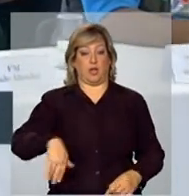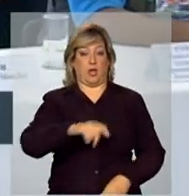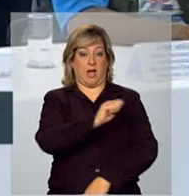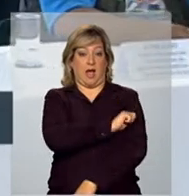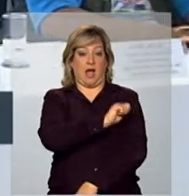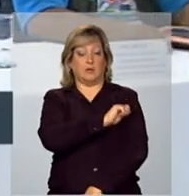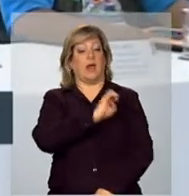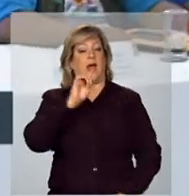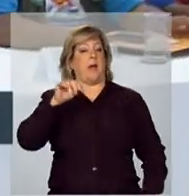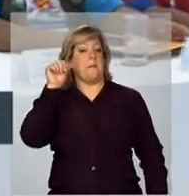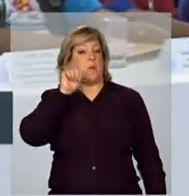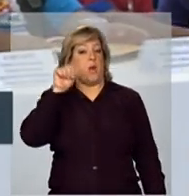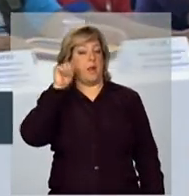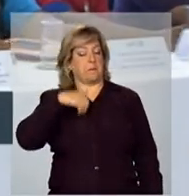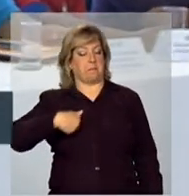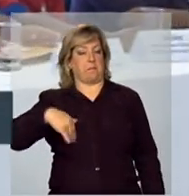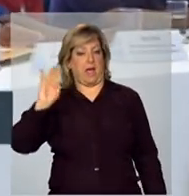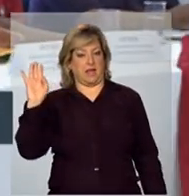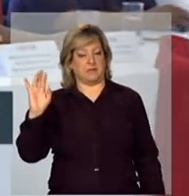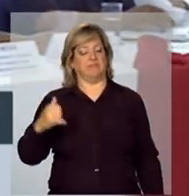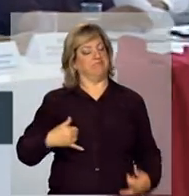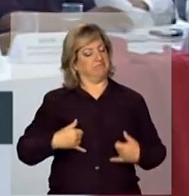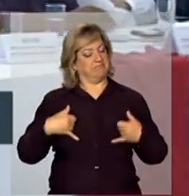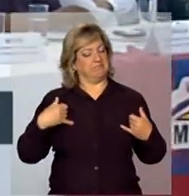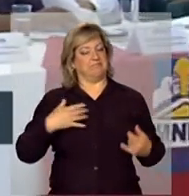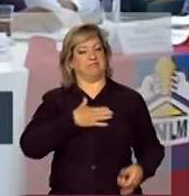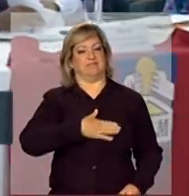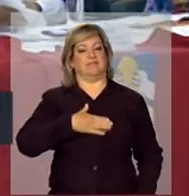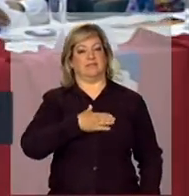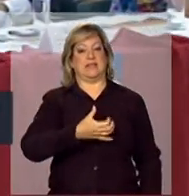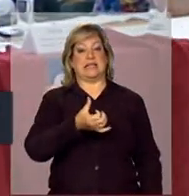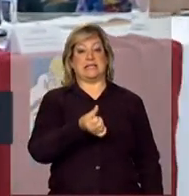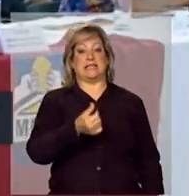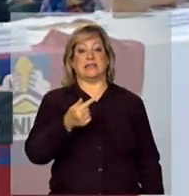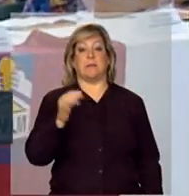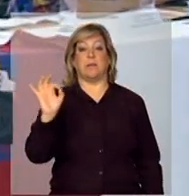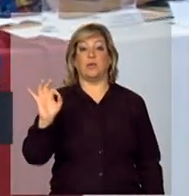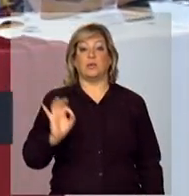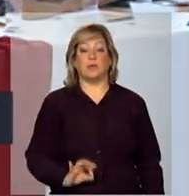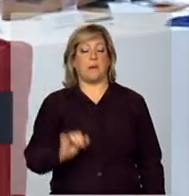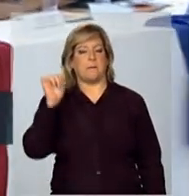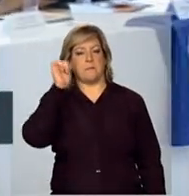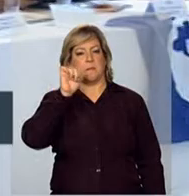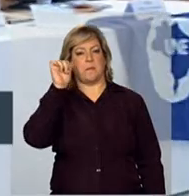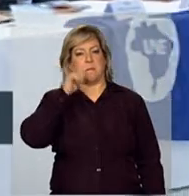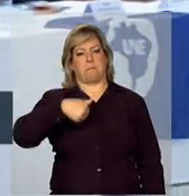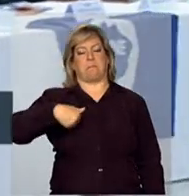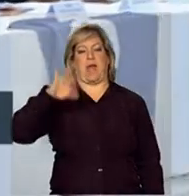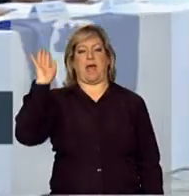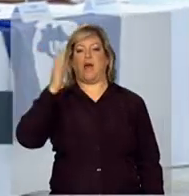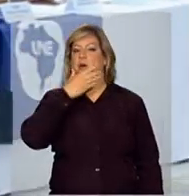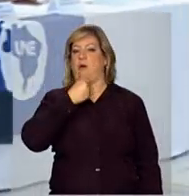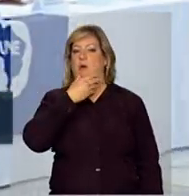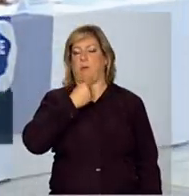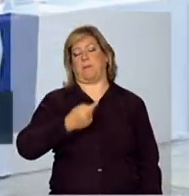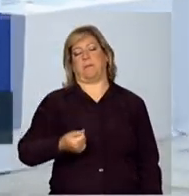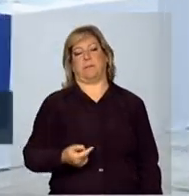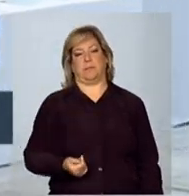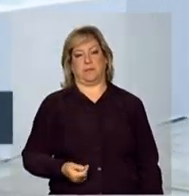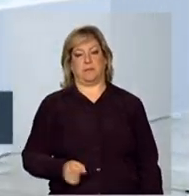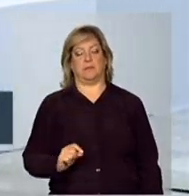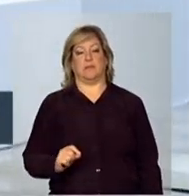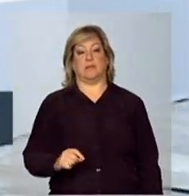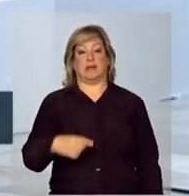são mulheres. Para o nosso orgulho, chega a 67% o número de matriculadas mulheres em